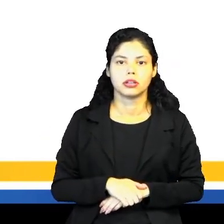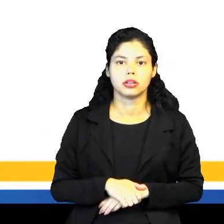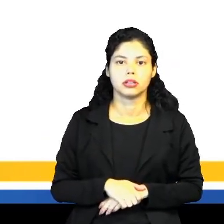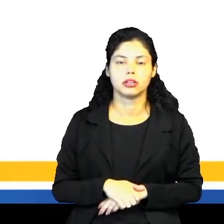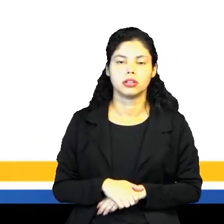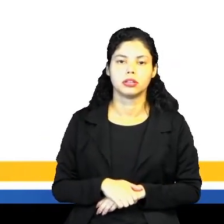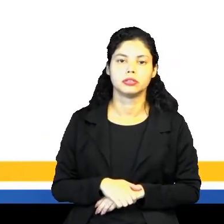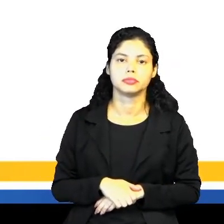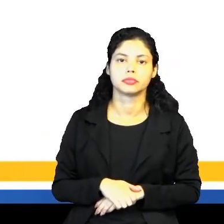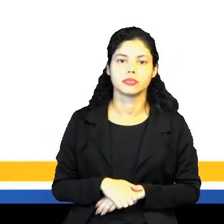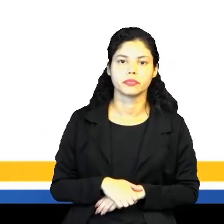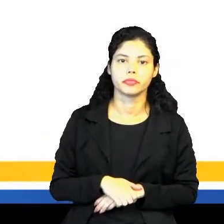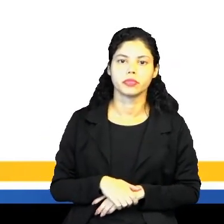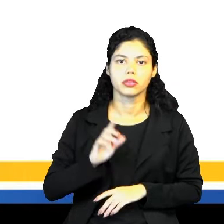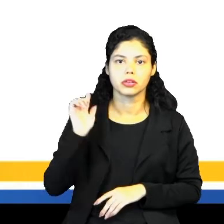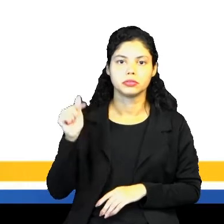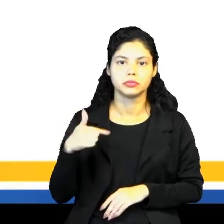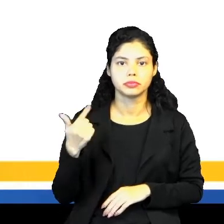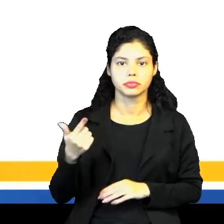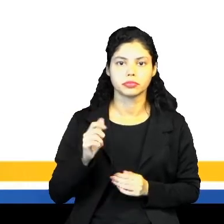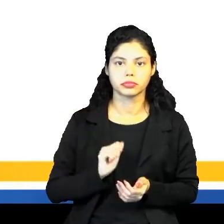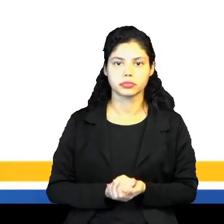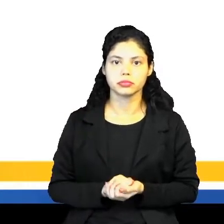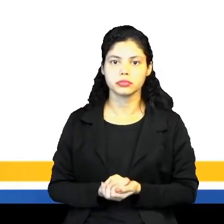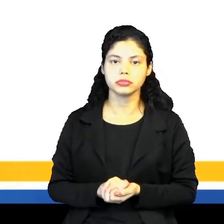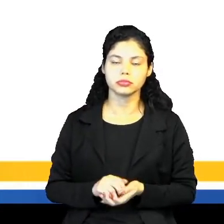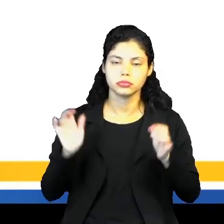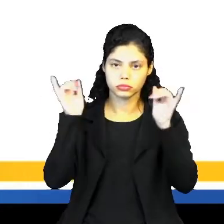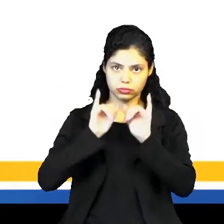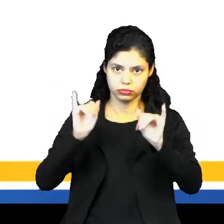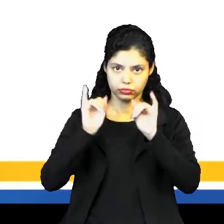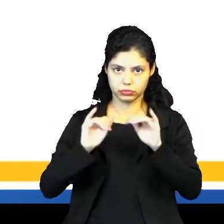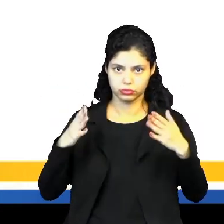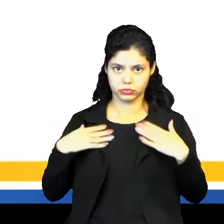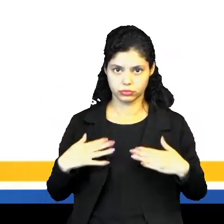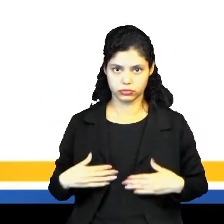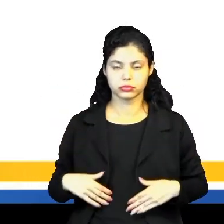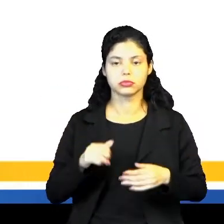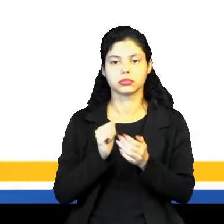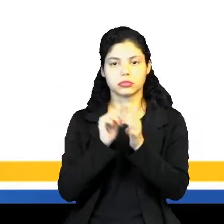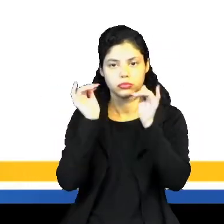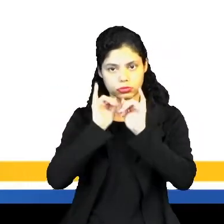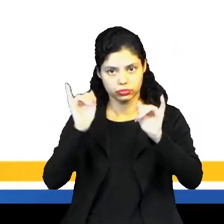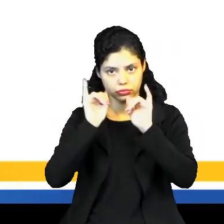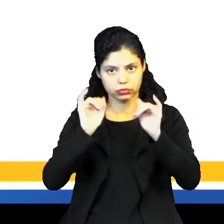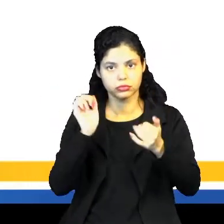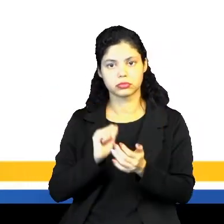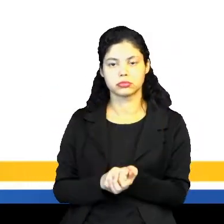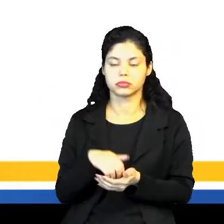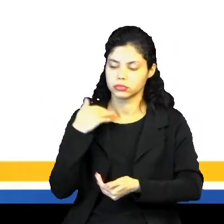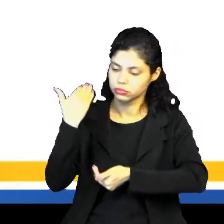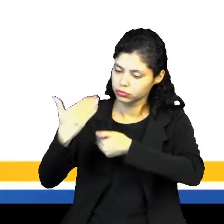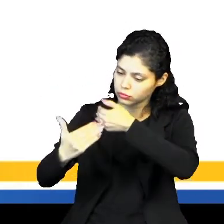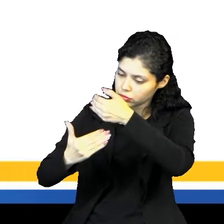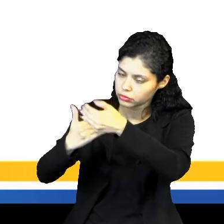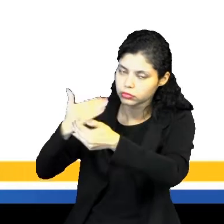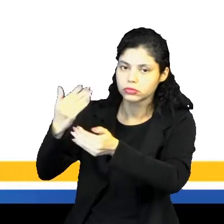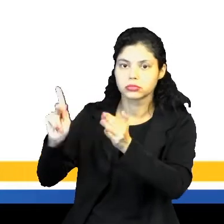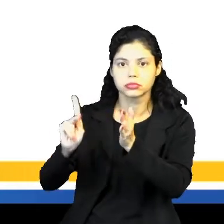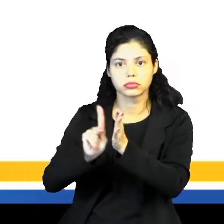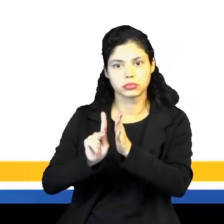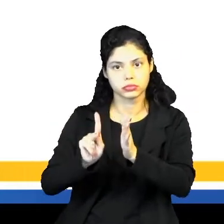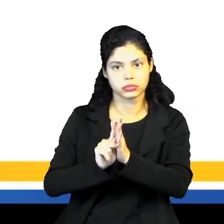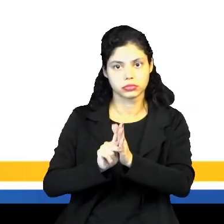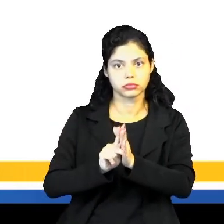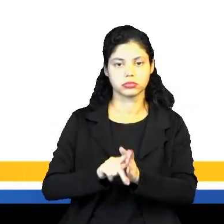Depois da entrada, nós temos o corpo de la notícia. O corpo de la notícia, né? É onde se coloca o contexto,